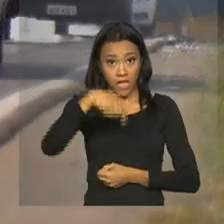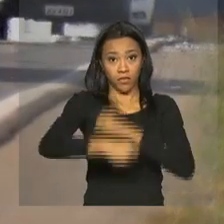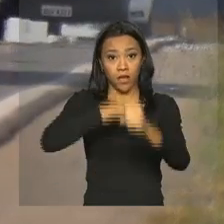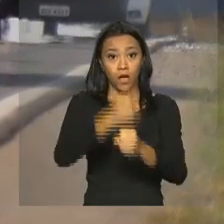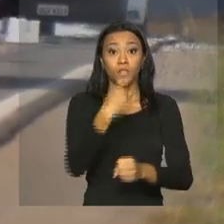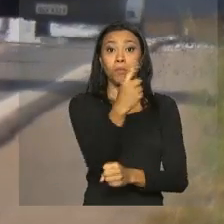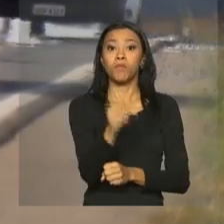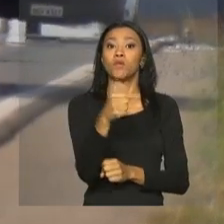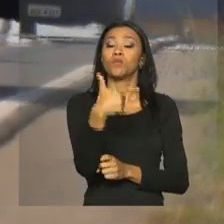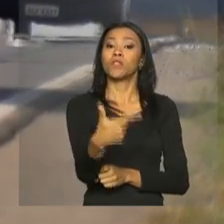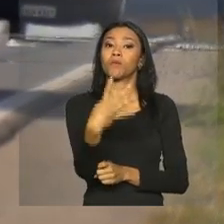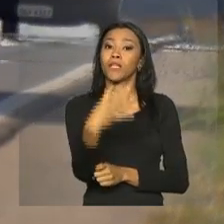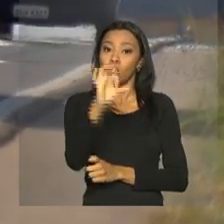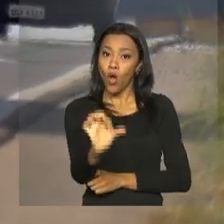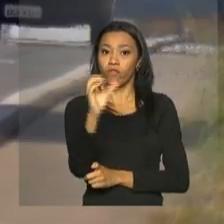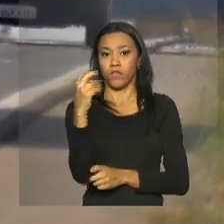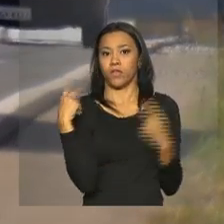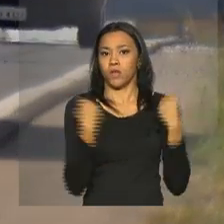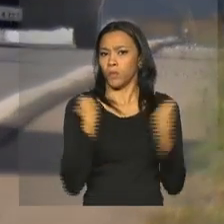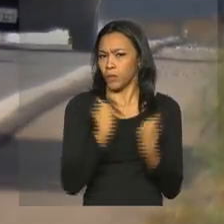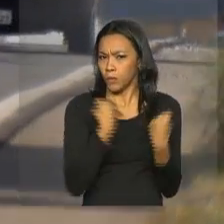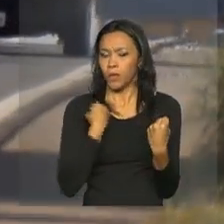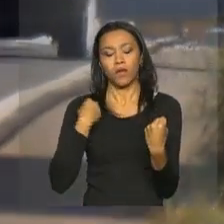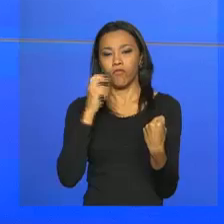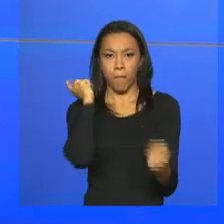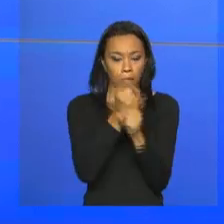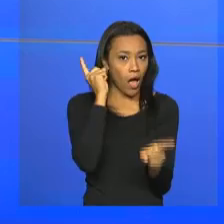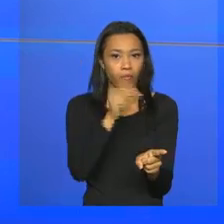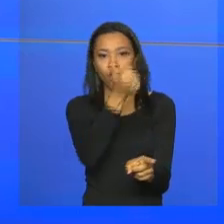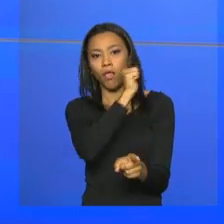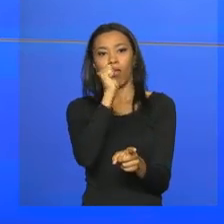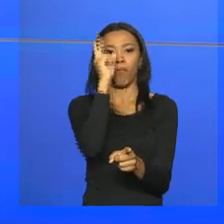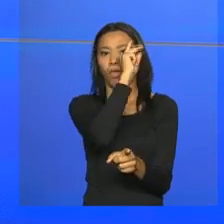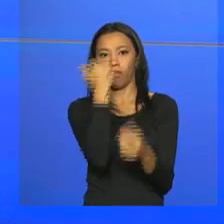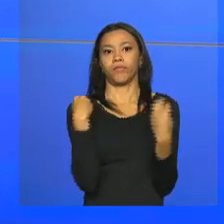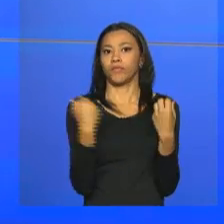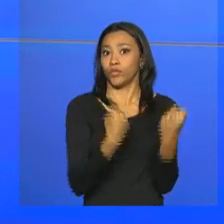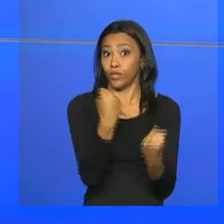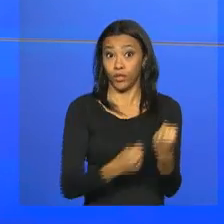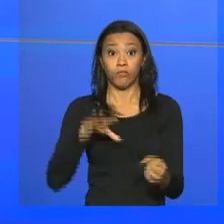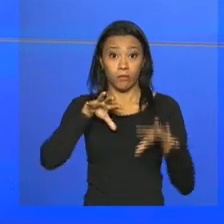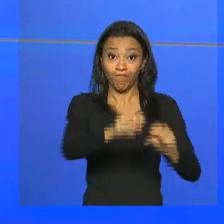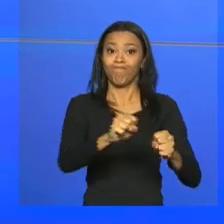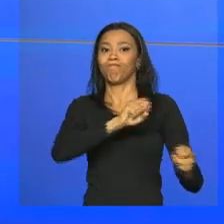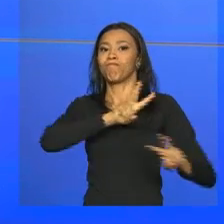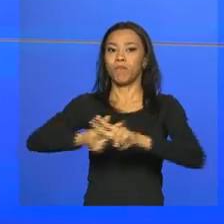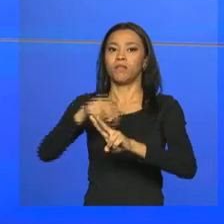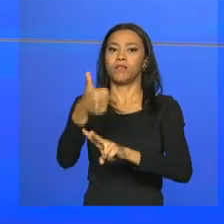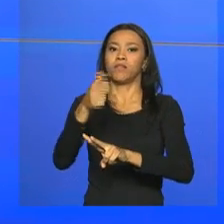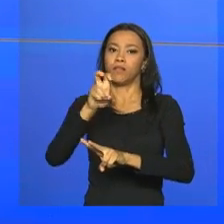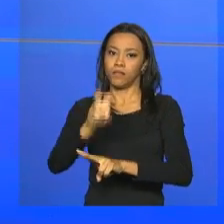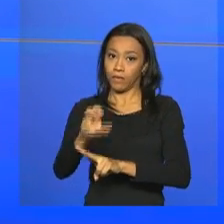.249 motoristas foram flagrados bêbados ao volante e 153 foram presos. O